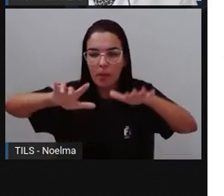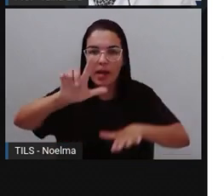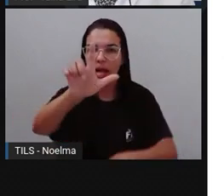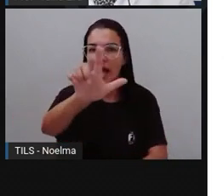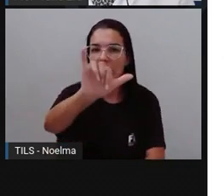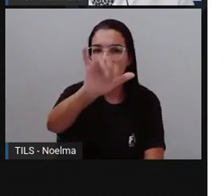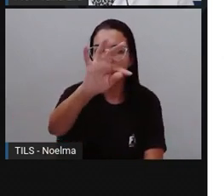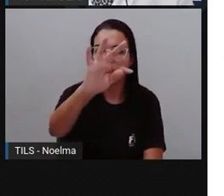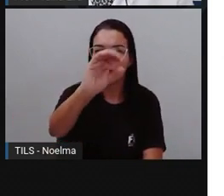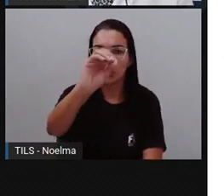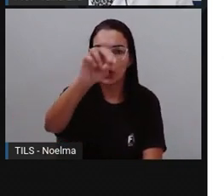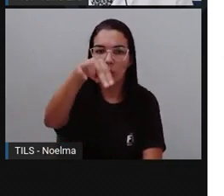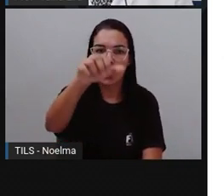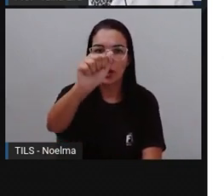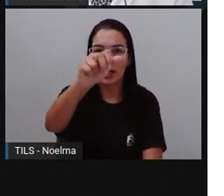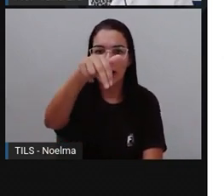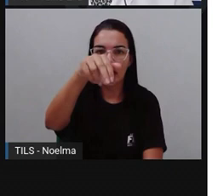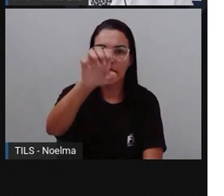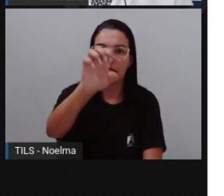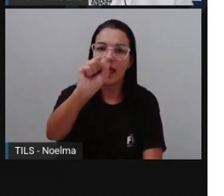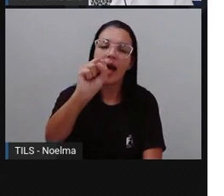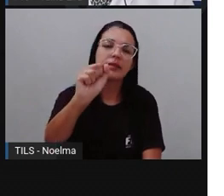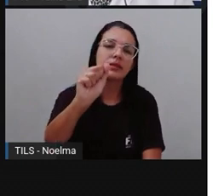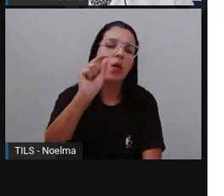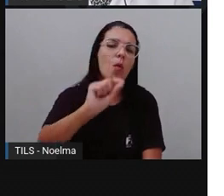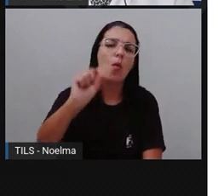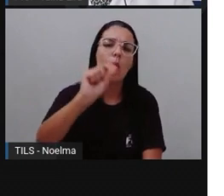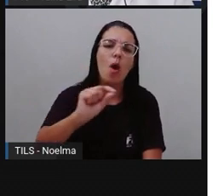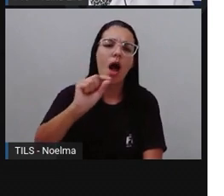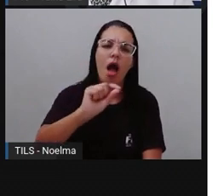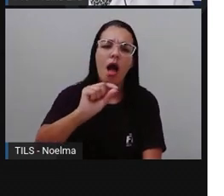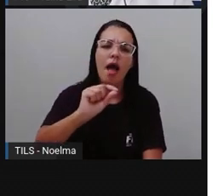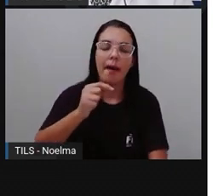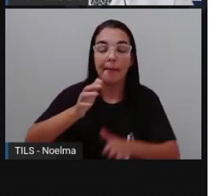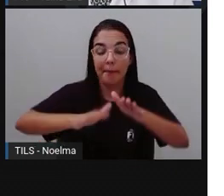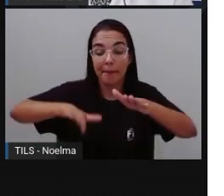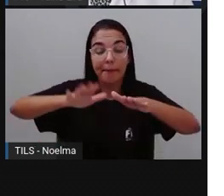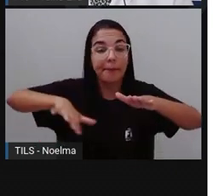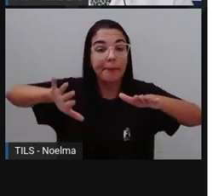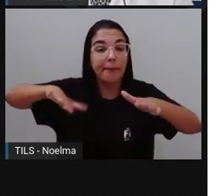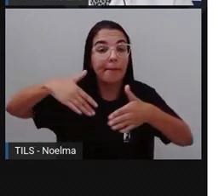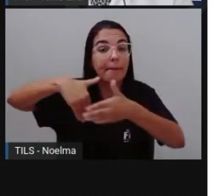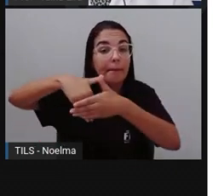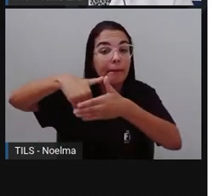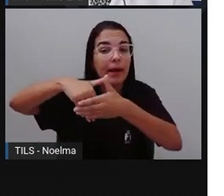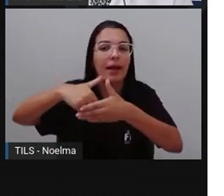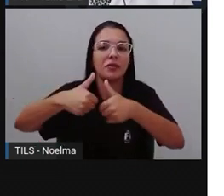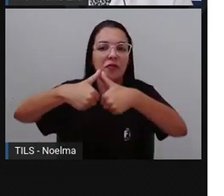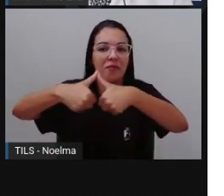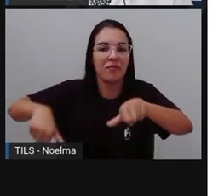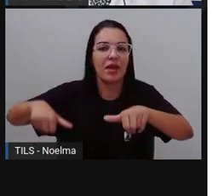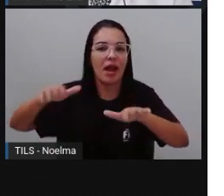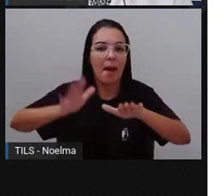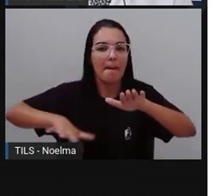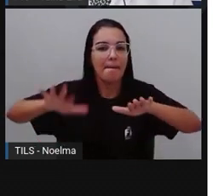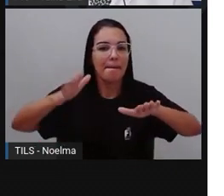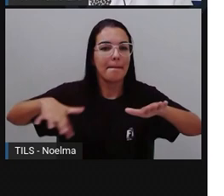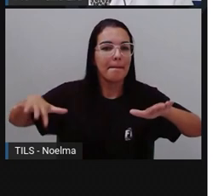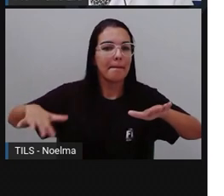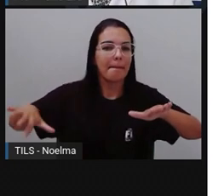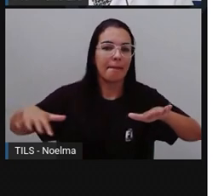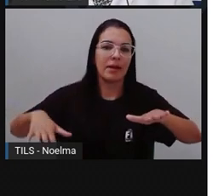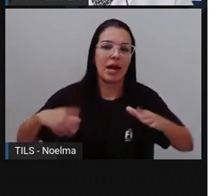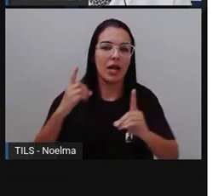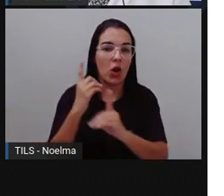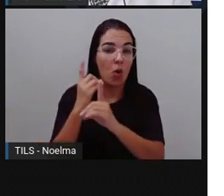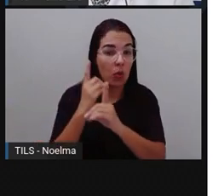plantas litorâneas? São aquelas plantas Típicas das regiões de praia. Então, muitas vezes, São